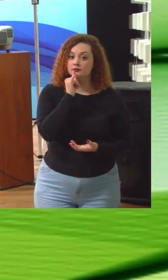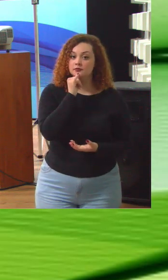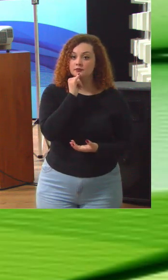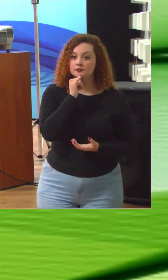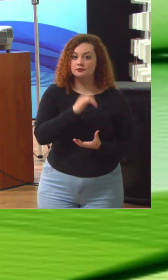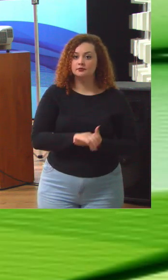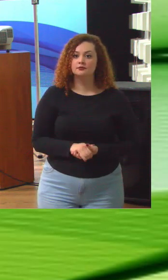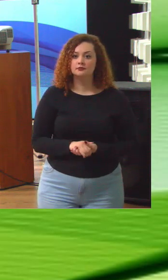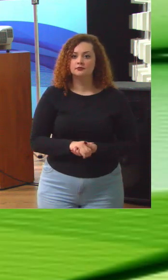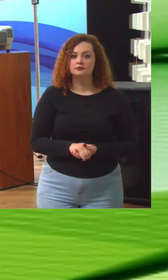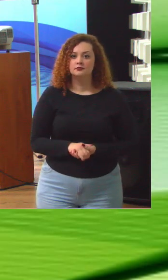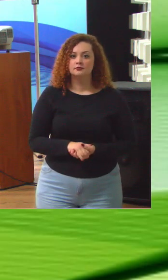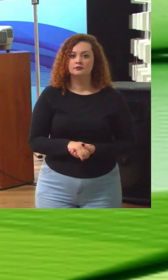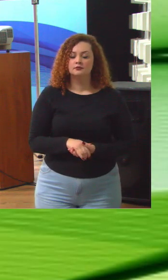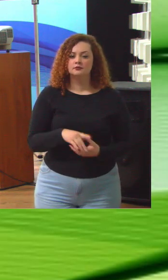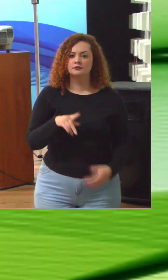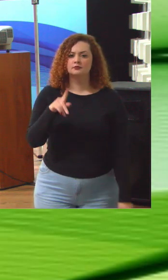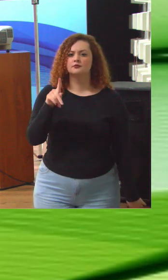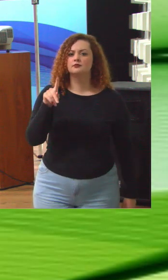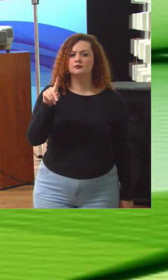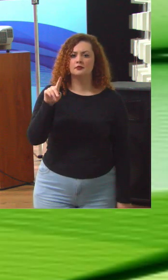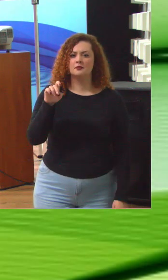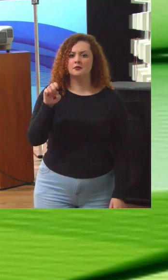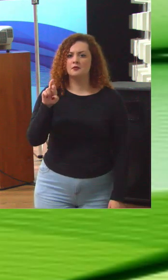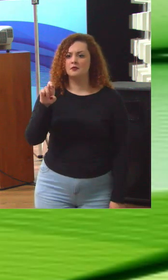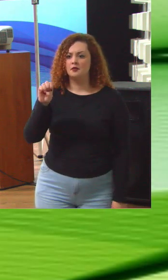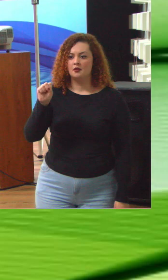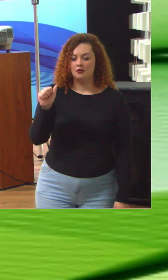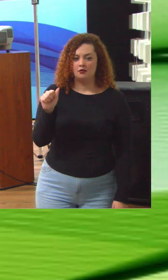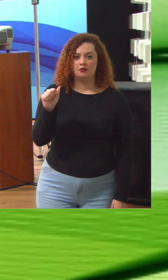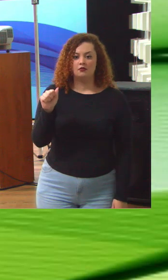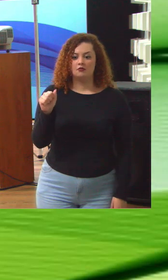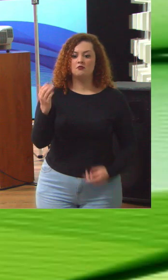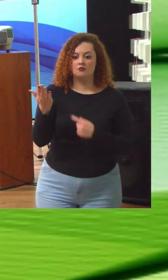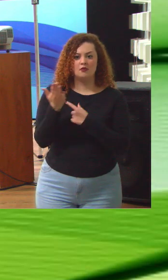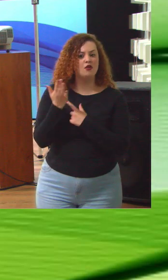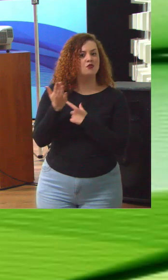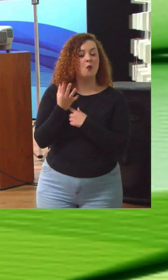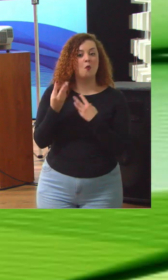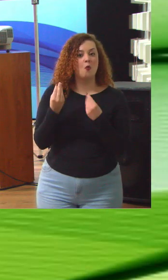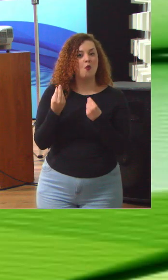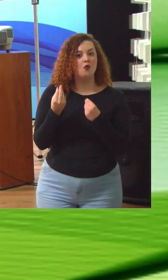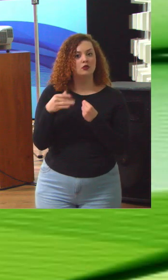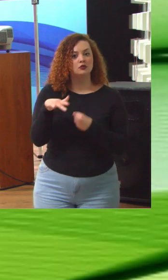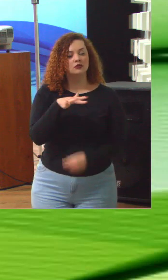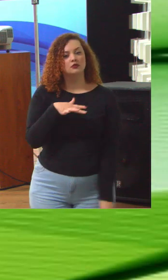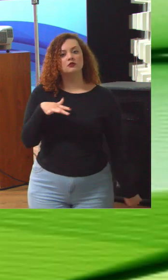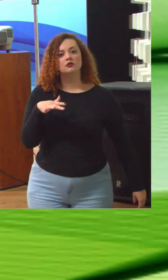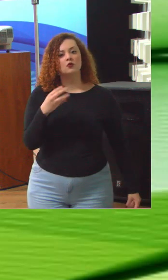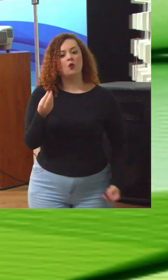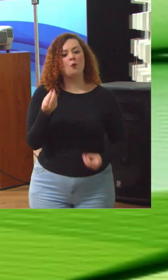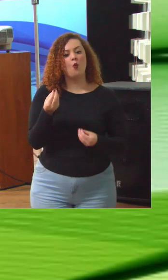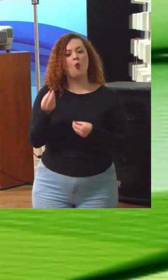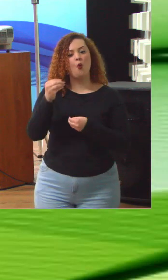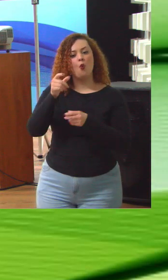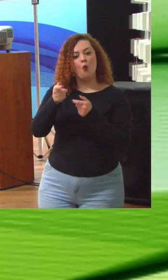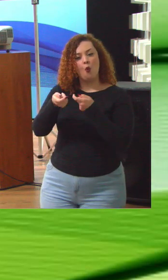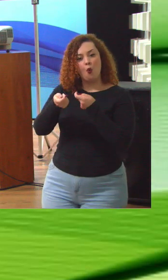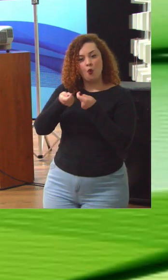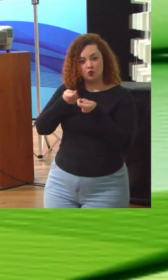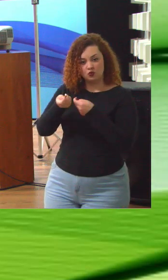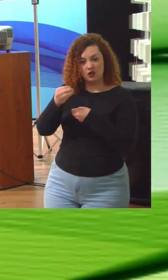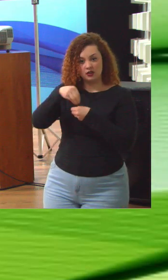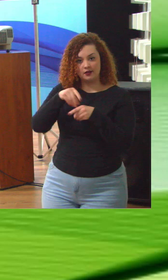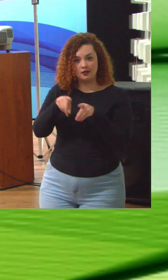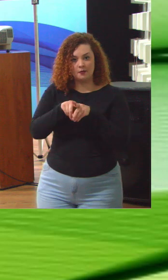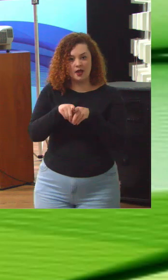Bessa, que foi quem fez a minha indicação para estar com vocês aqui hoje, nos ajudou tremendamente na dimensão sobre controle interno e auditoria interna.